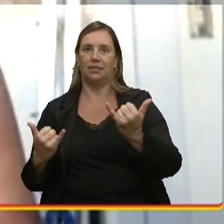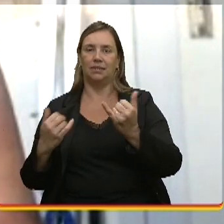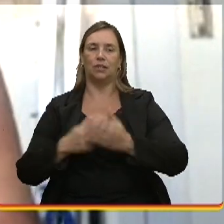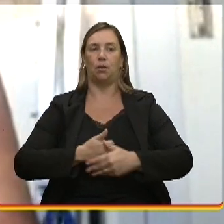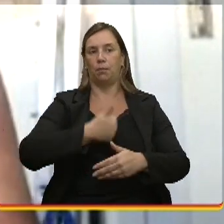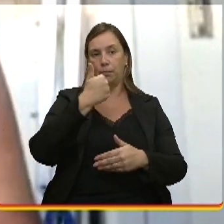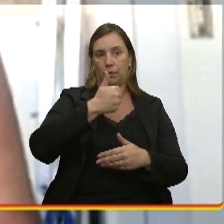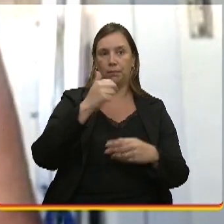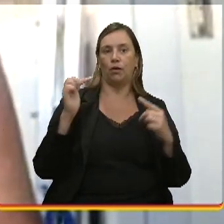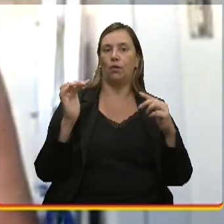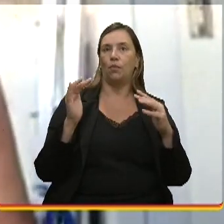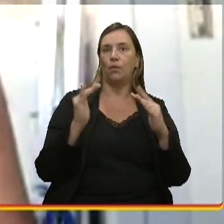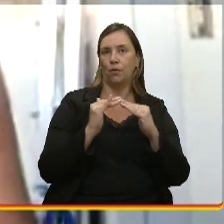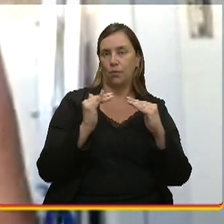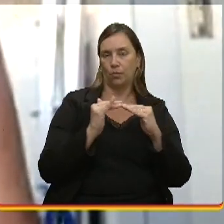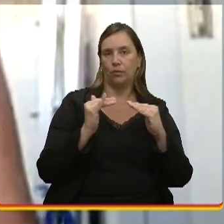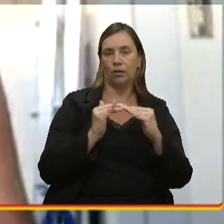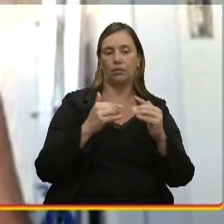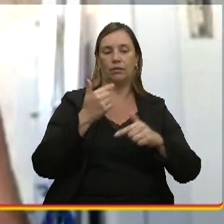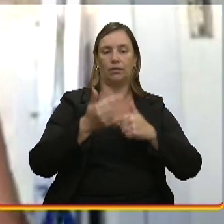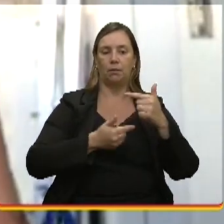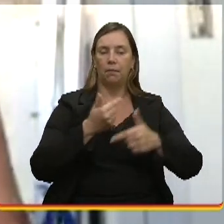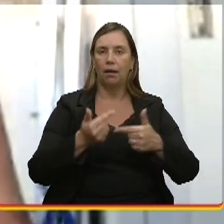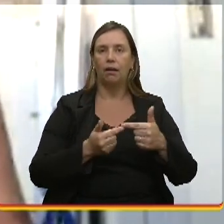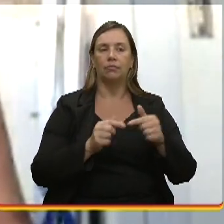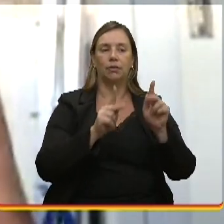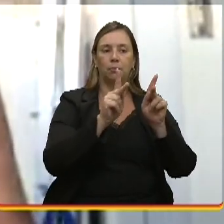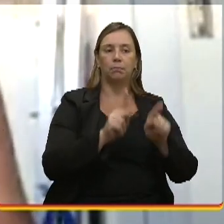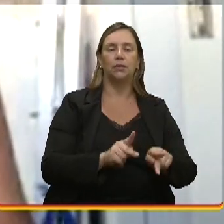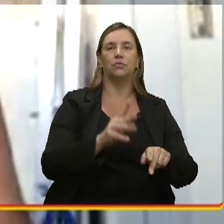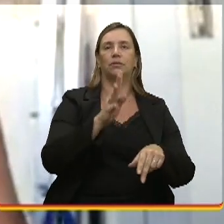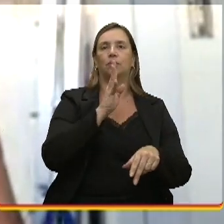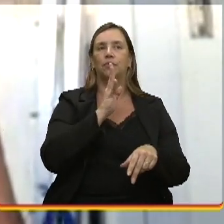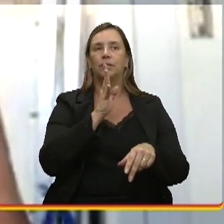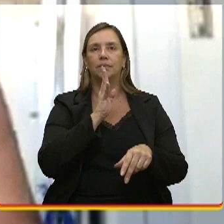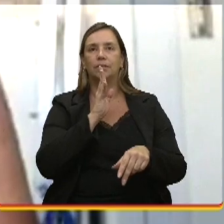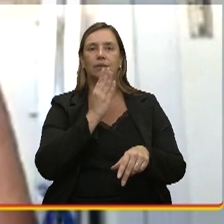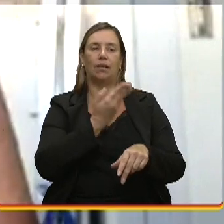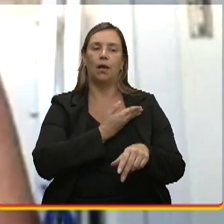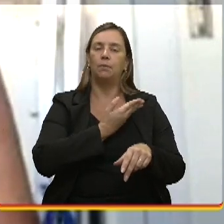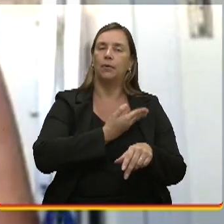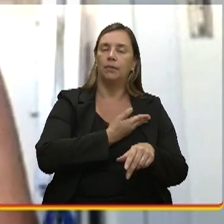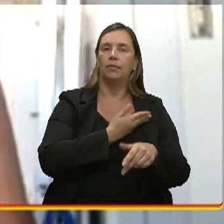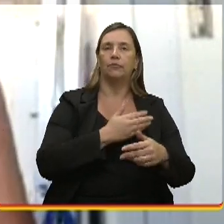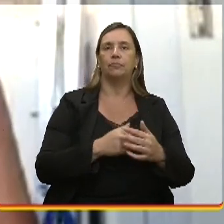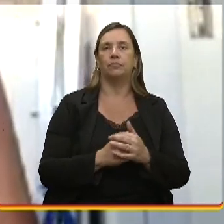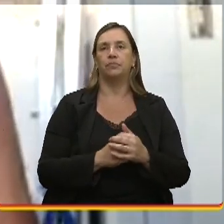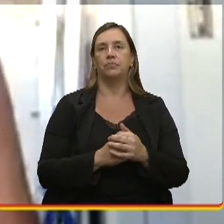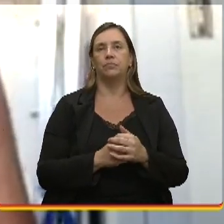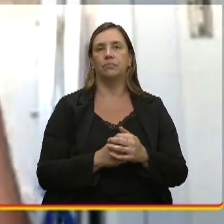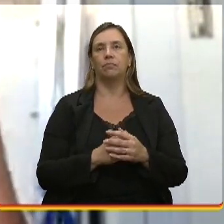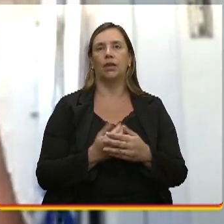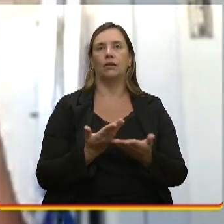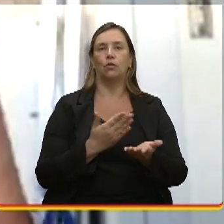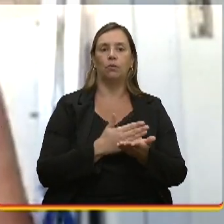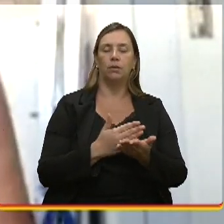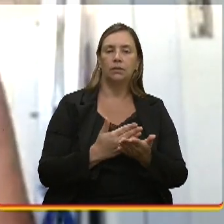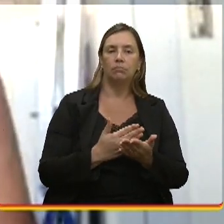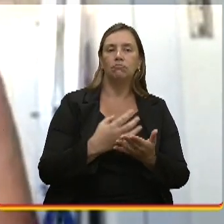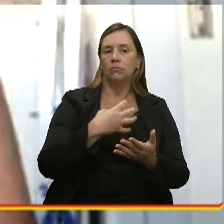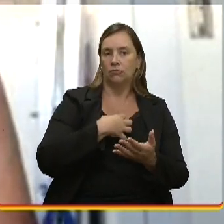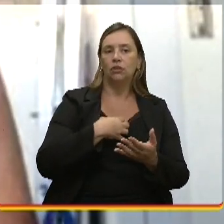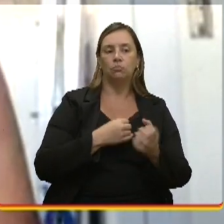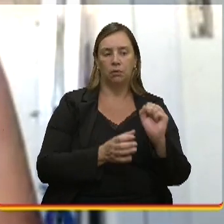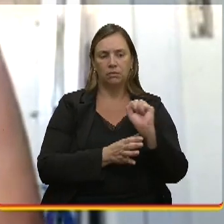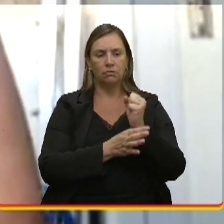contato com o trabalho foram pessoas conhecidas, com amigos. Aí, comecei a me sentir um pouco mais segura para